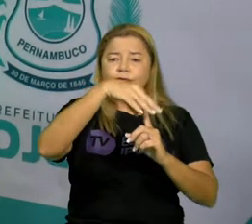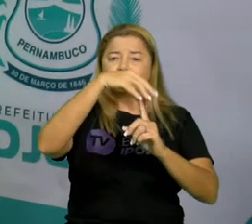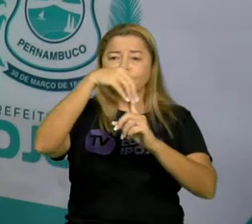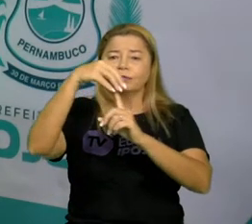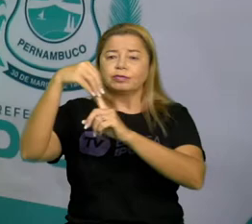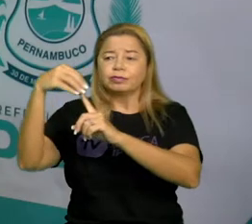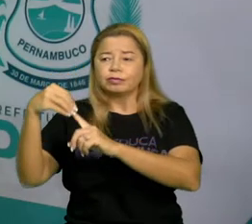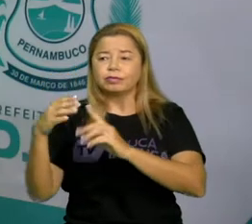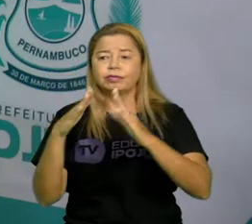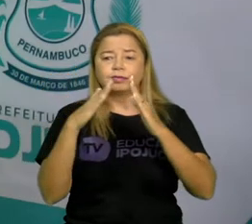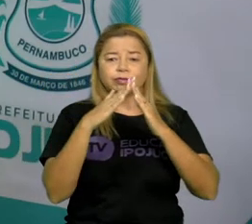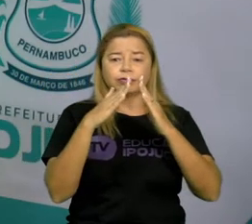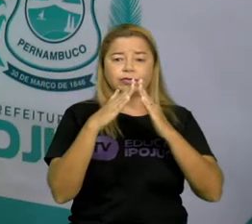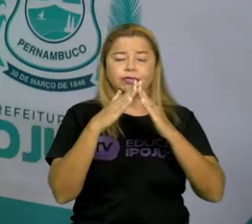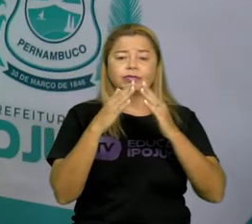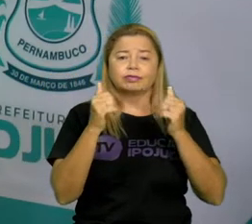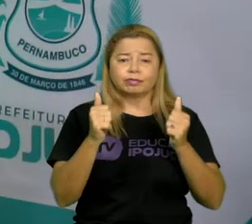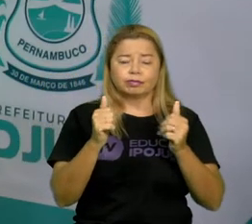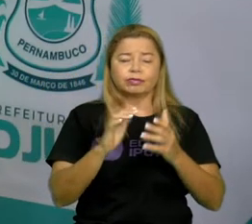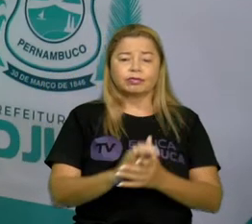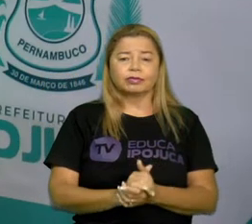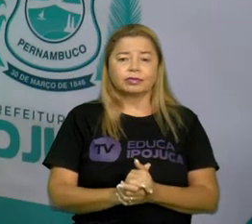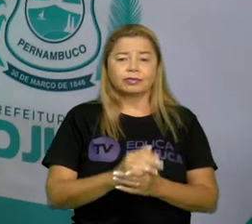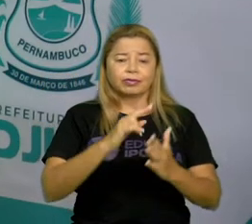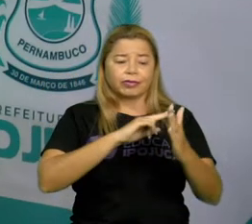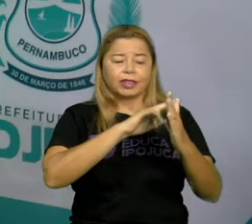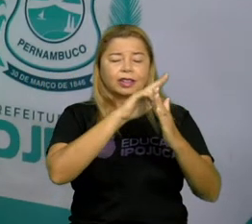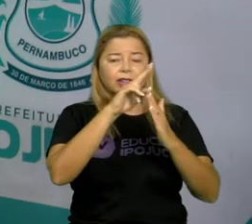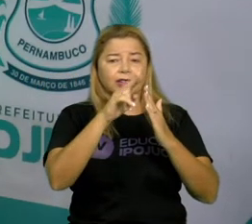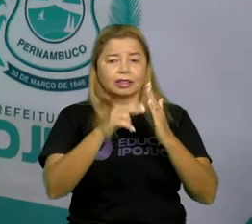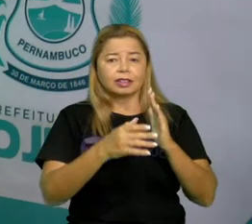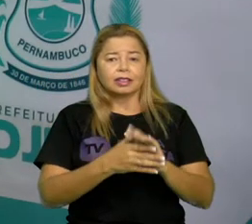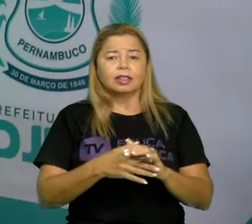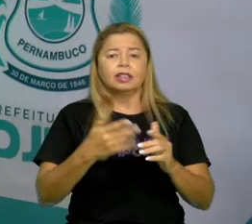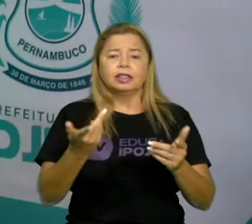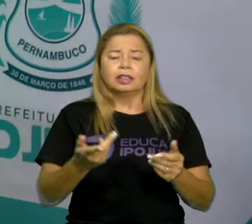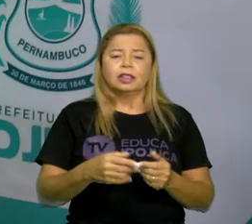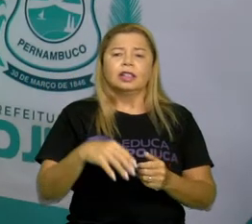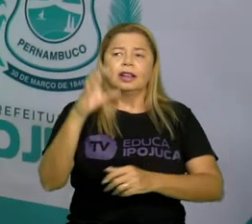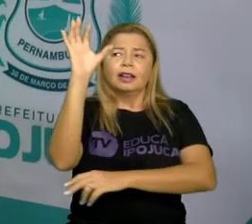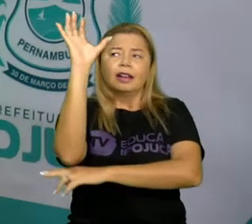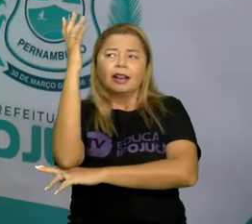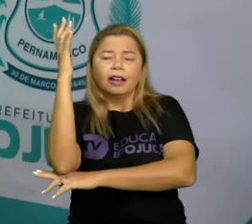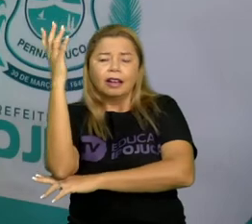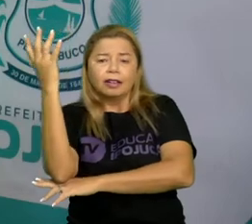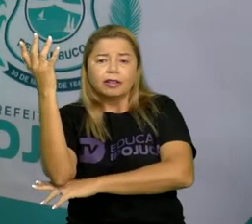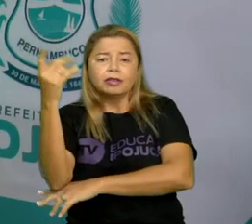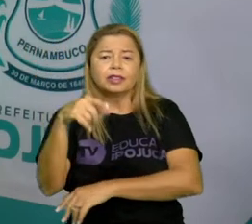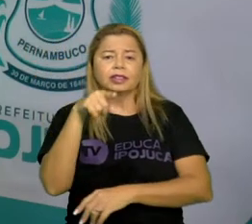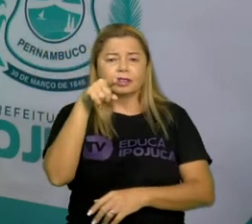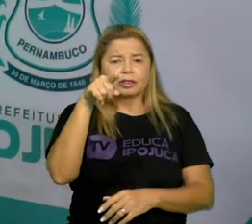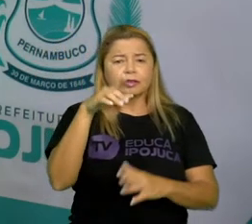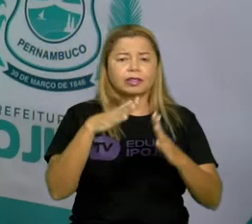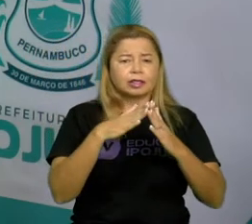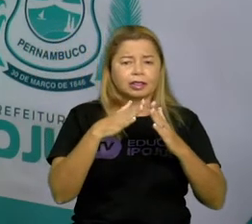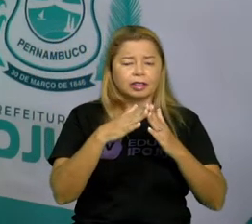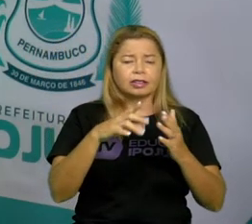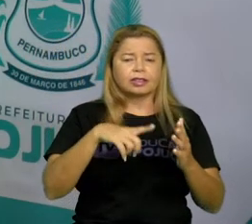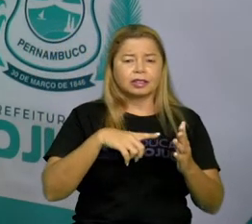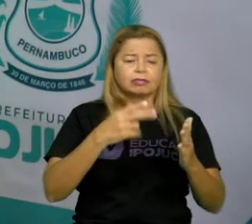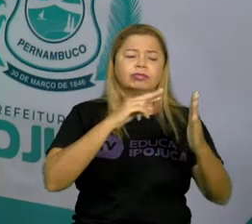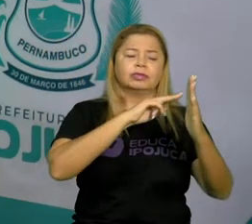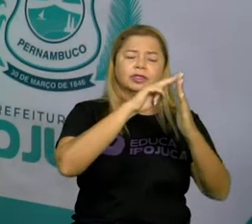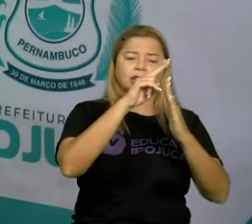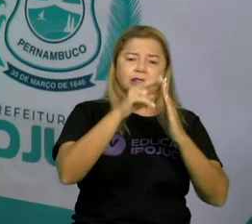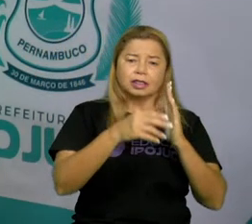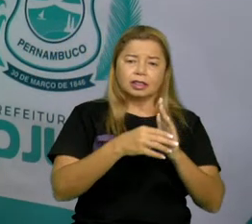casa. Não importa como ela seja. Desenhe. Se tiver uma árvore de lado, faça o desenho da árvore. Se